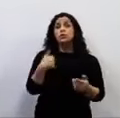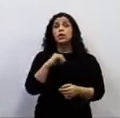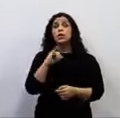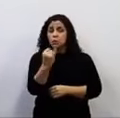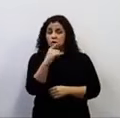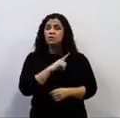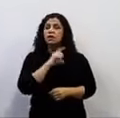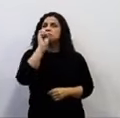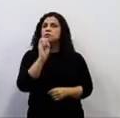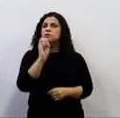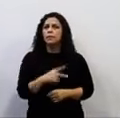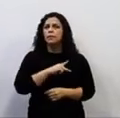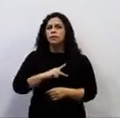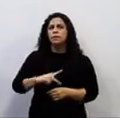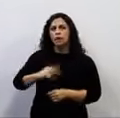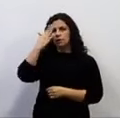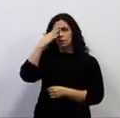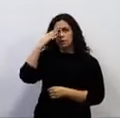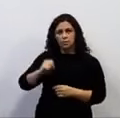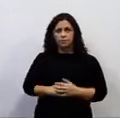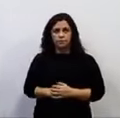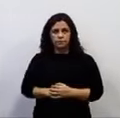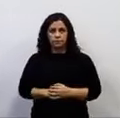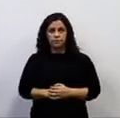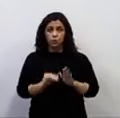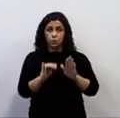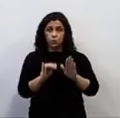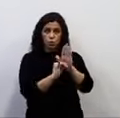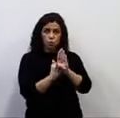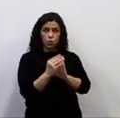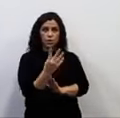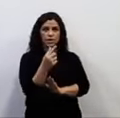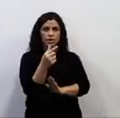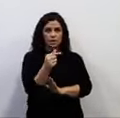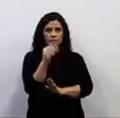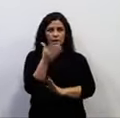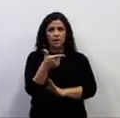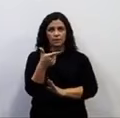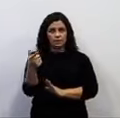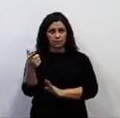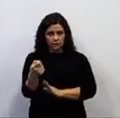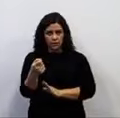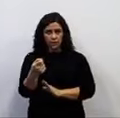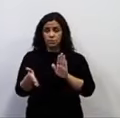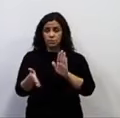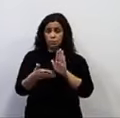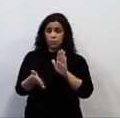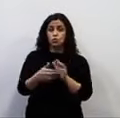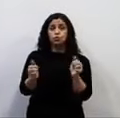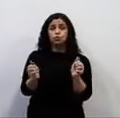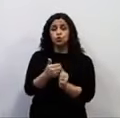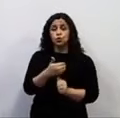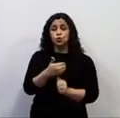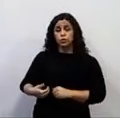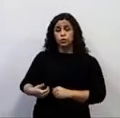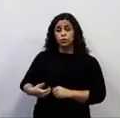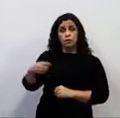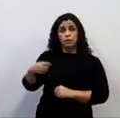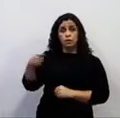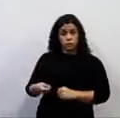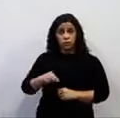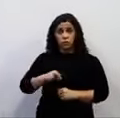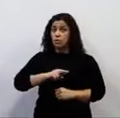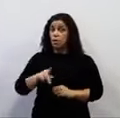Traiano. O edital 47 barra 2020, colocado pelo governador Ratinho Júnior, não é pelo Federer, pelo